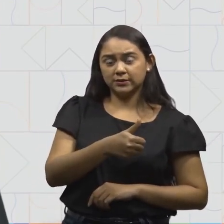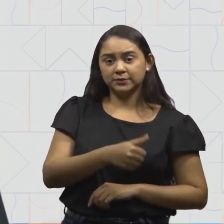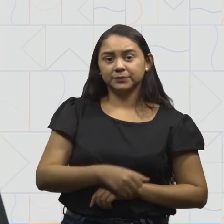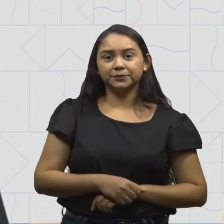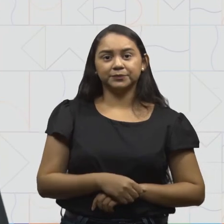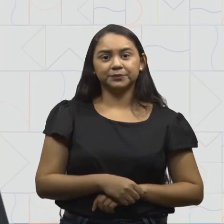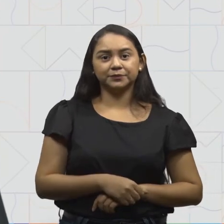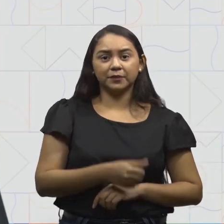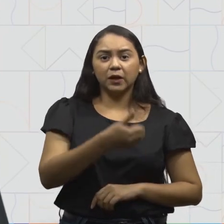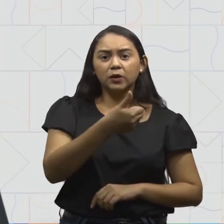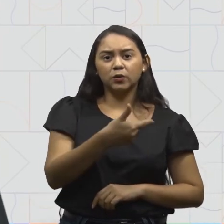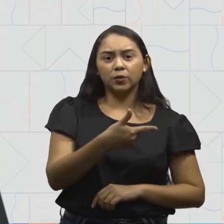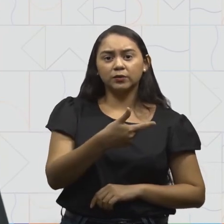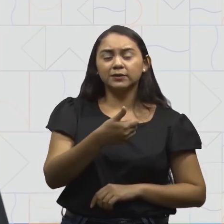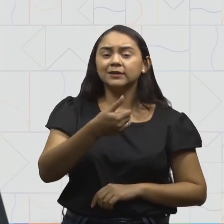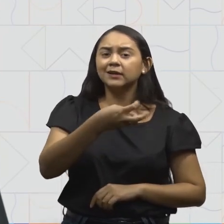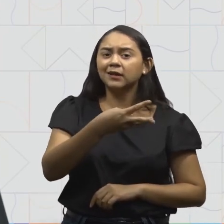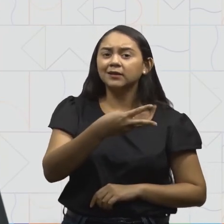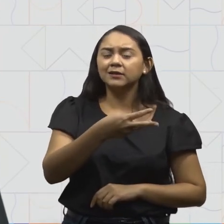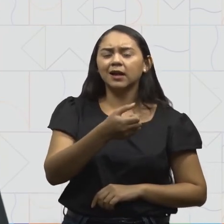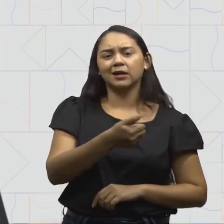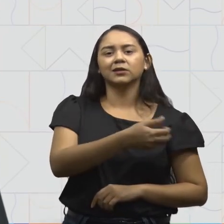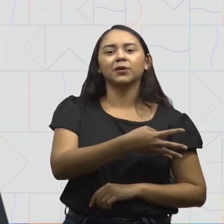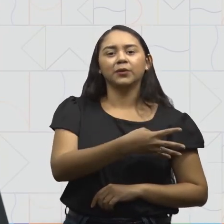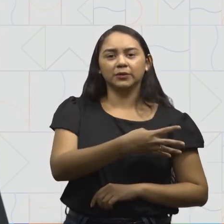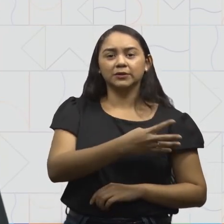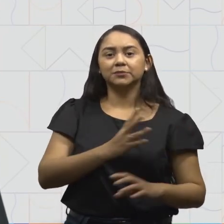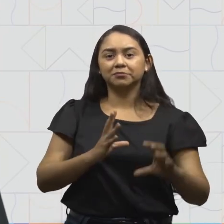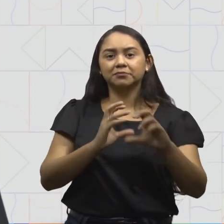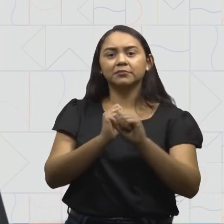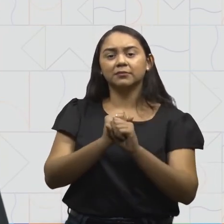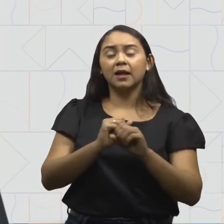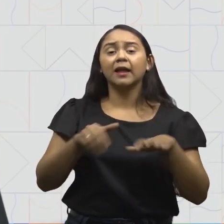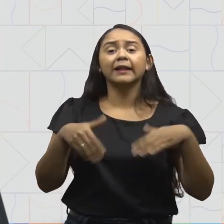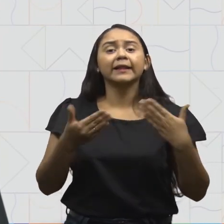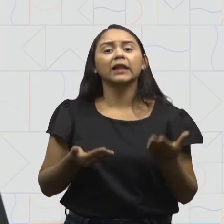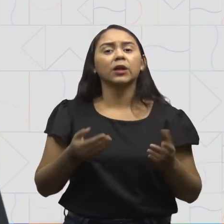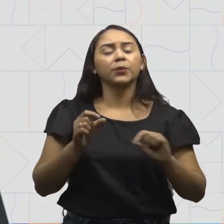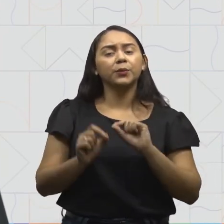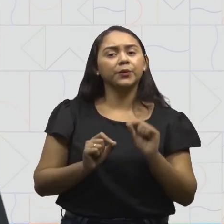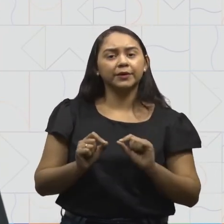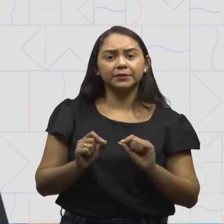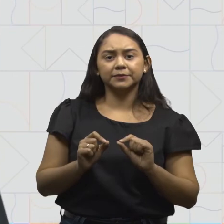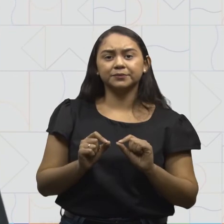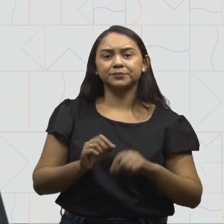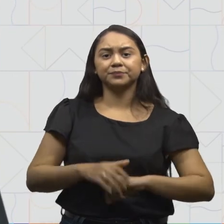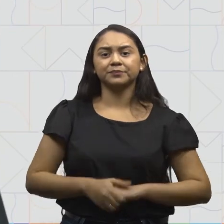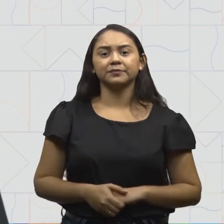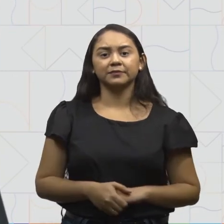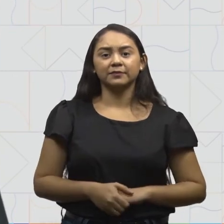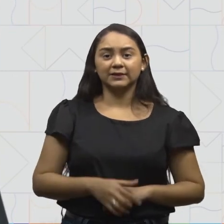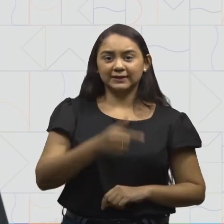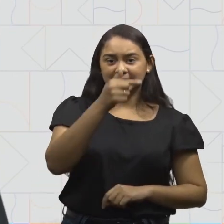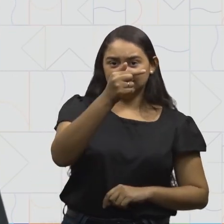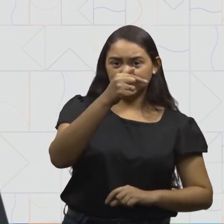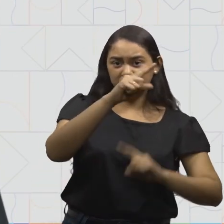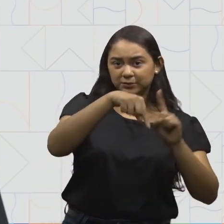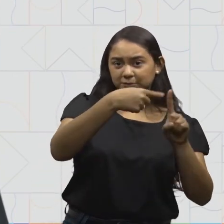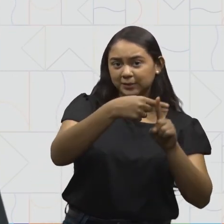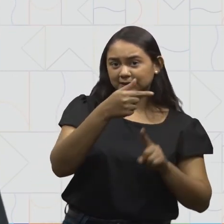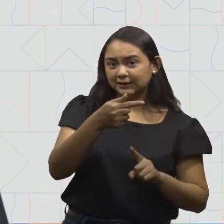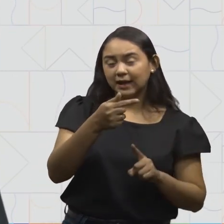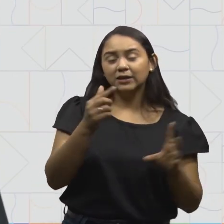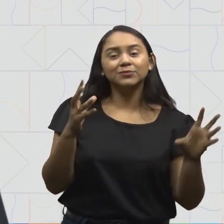onze, doze, treze, quatorze. Então, sete